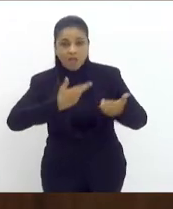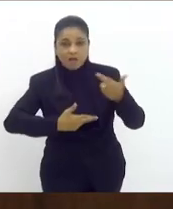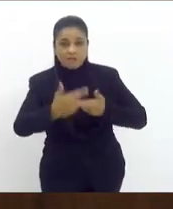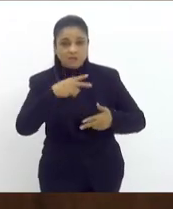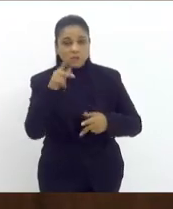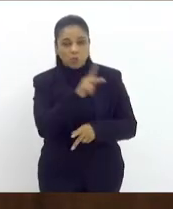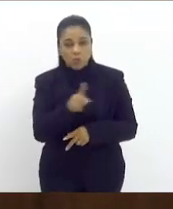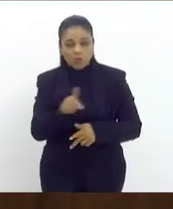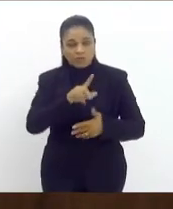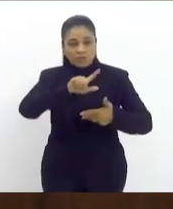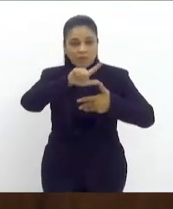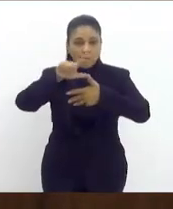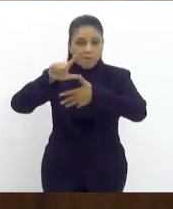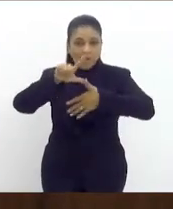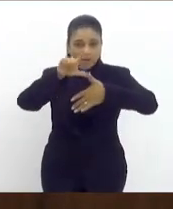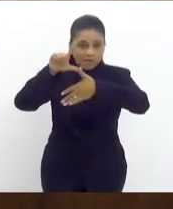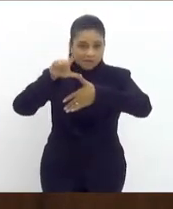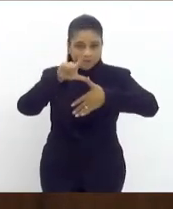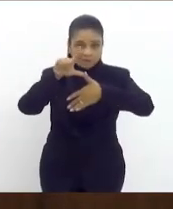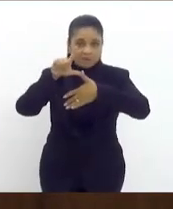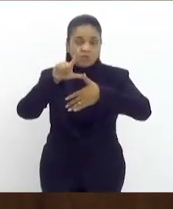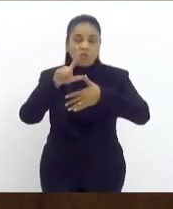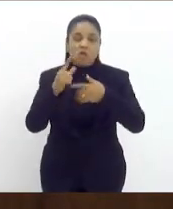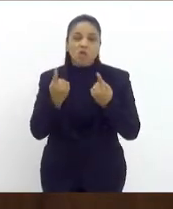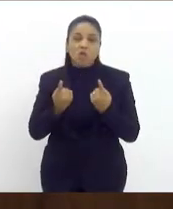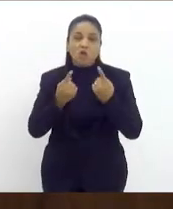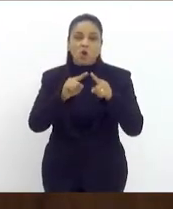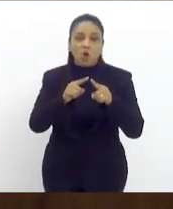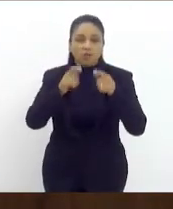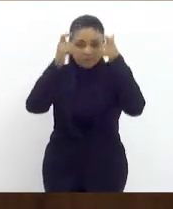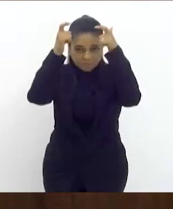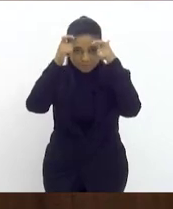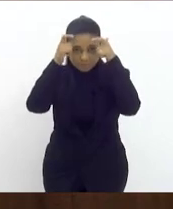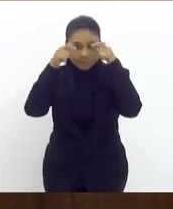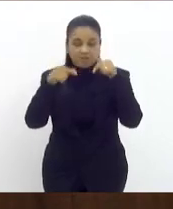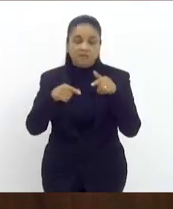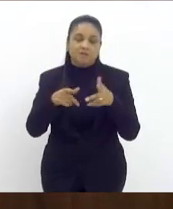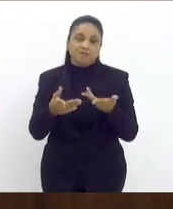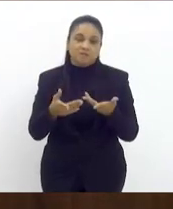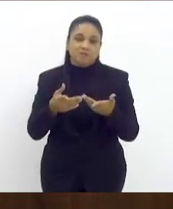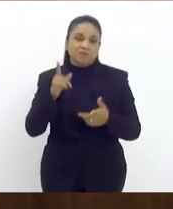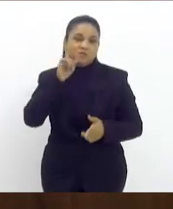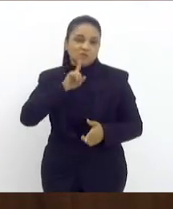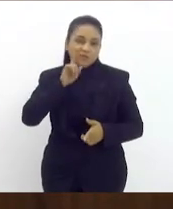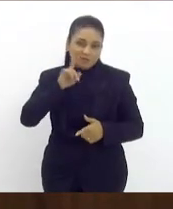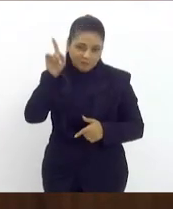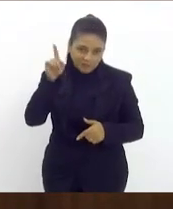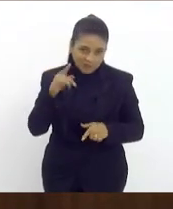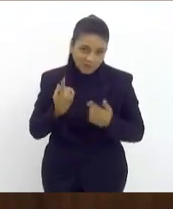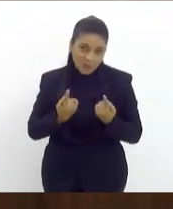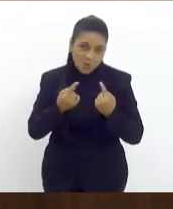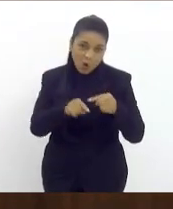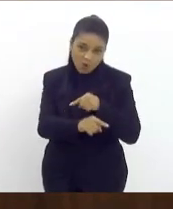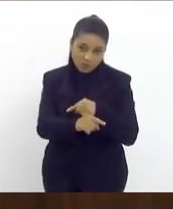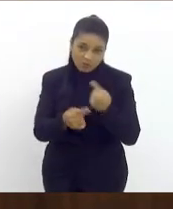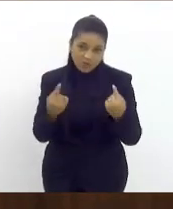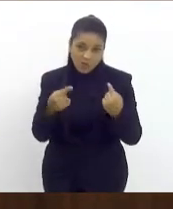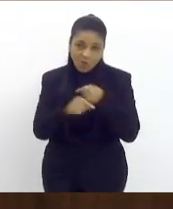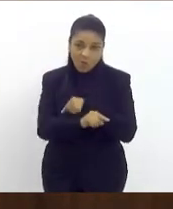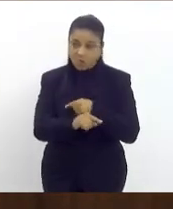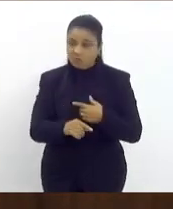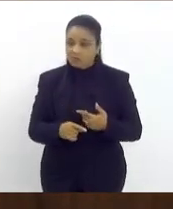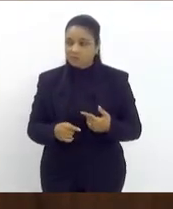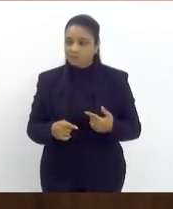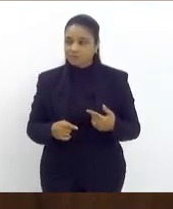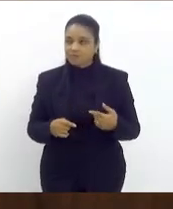o povo da América Latina e contra a burguesia opressora imperialista dos Estados Unidos que esse parlamento tenha entendimento que